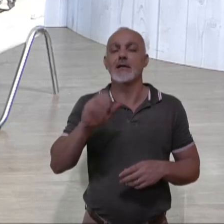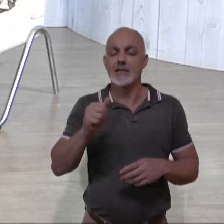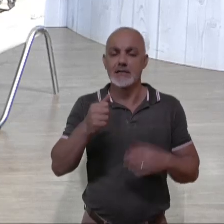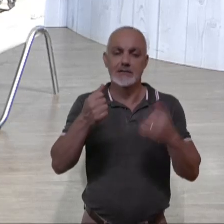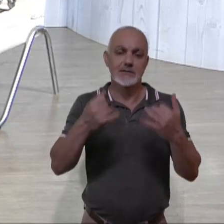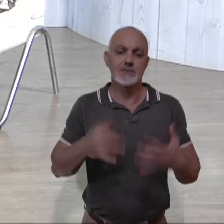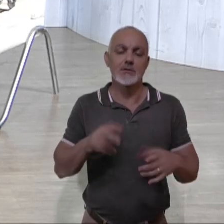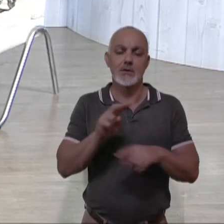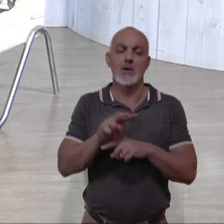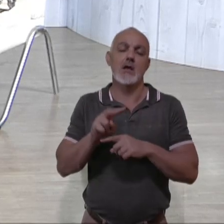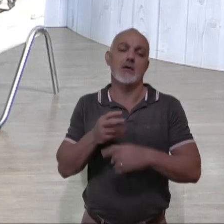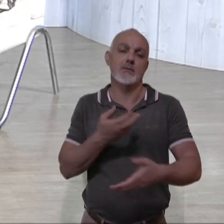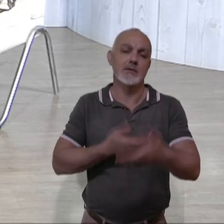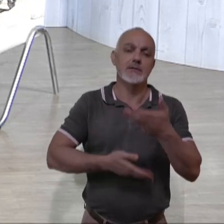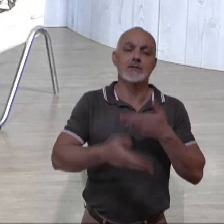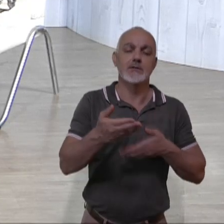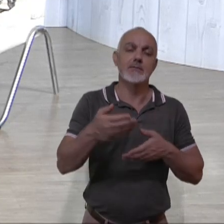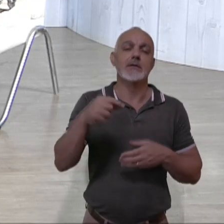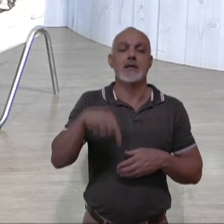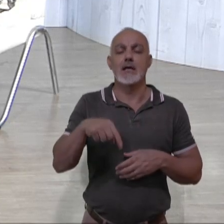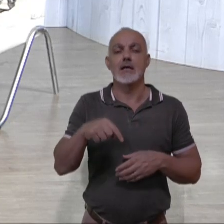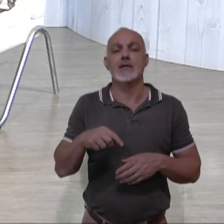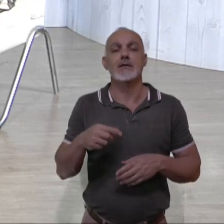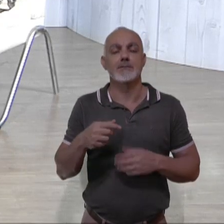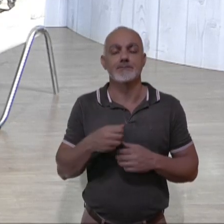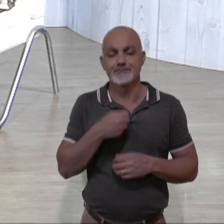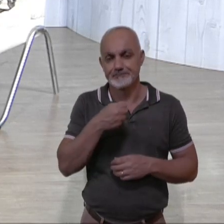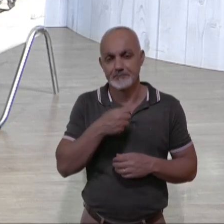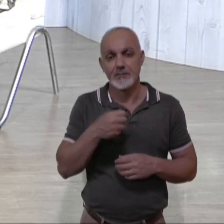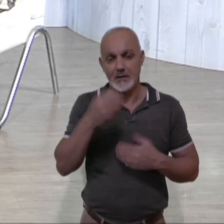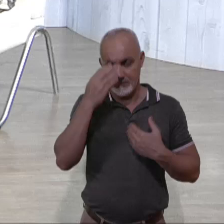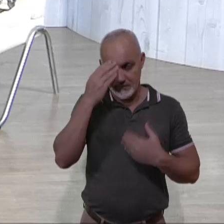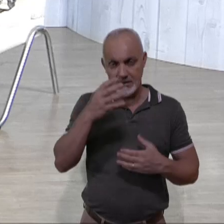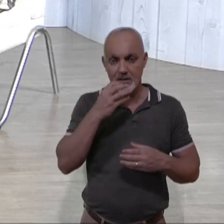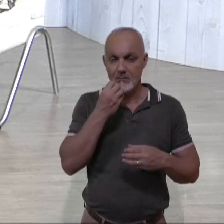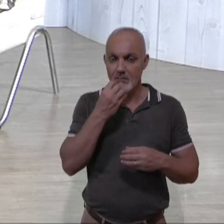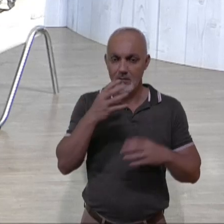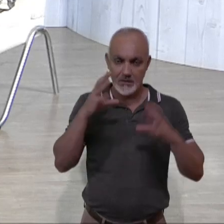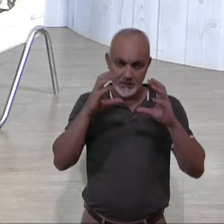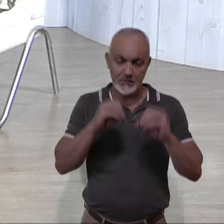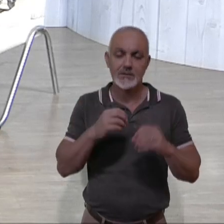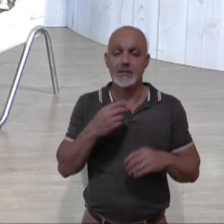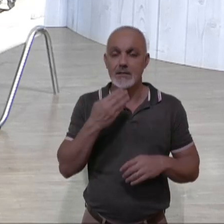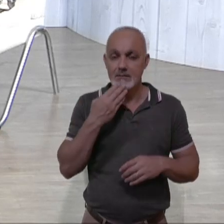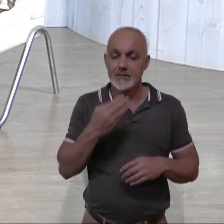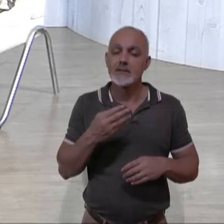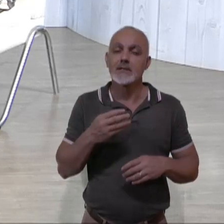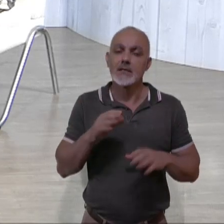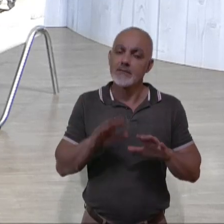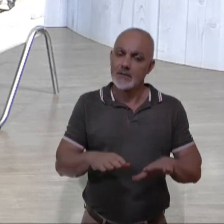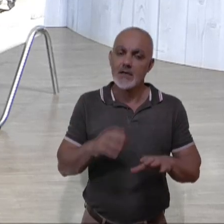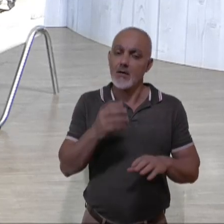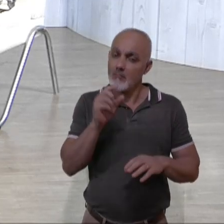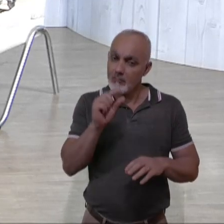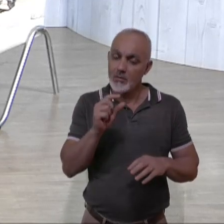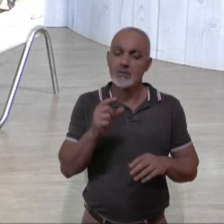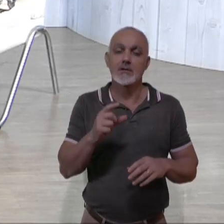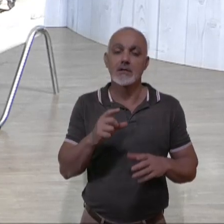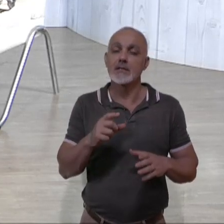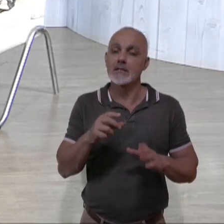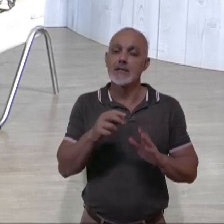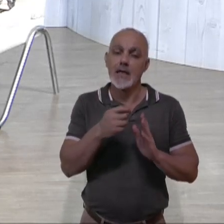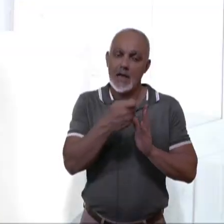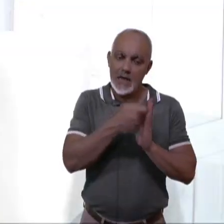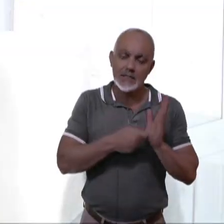falou sobre a guarda compartilhada aqui no nosso jornal. Obrigado e boa noite, viu? Pra você também. Vou te pedir pra ficar mais um pouquinho, porque a gente ainda tem a